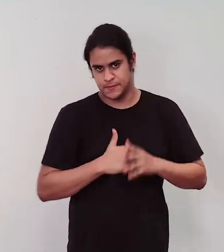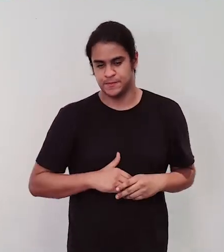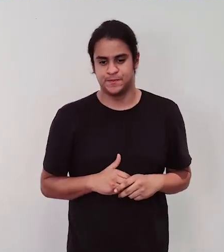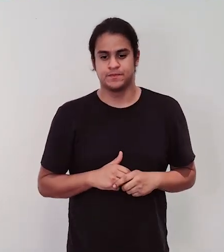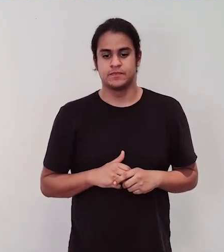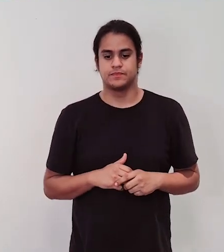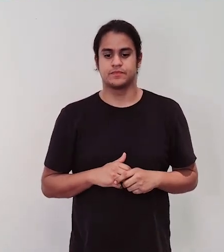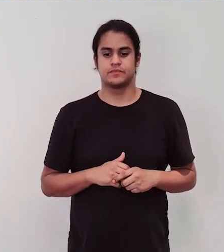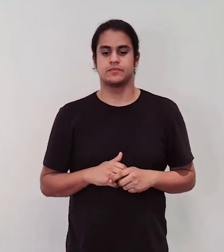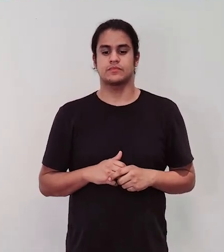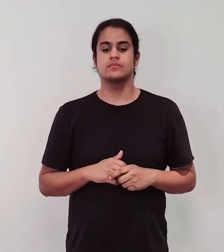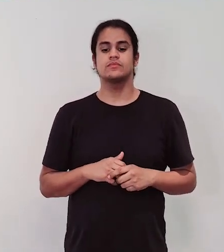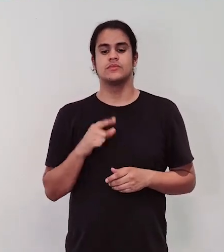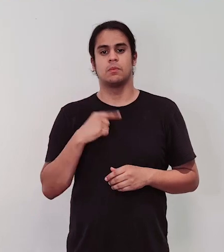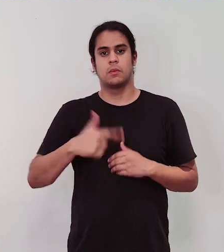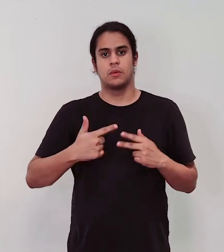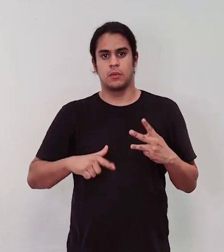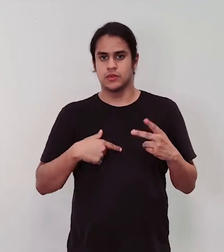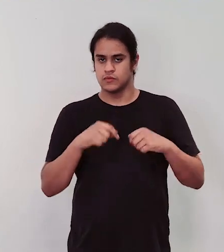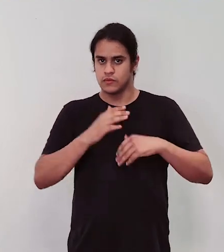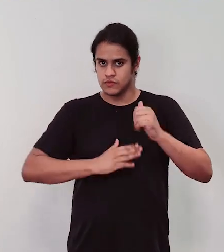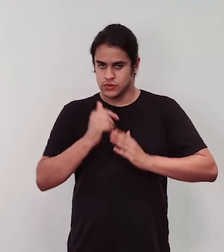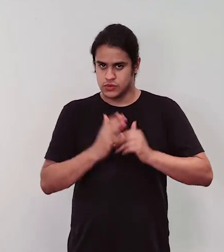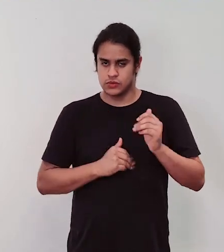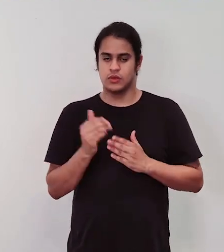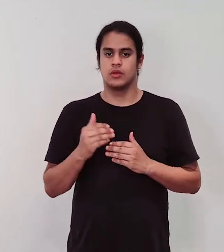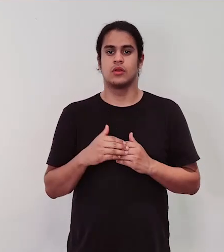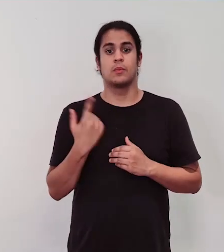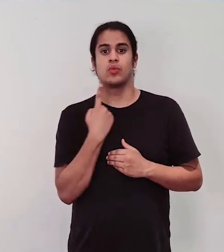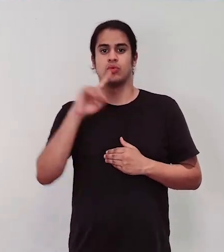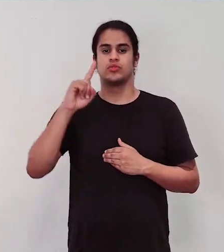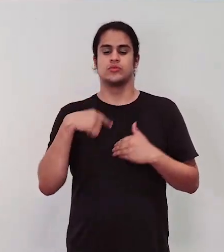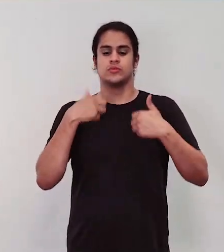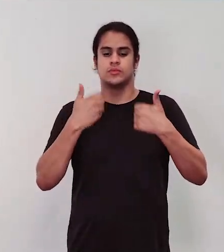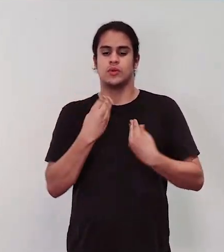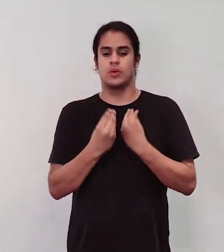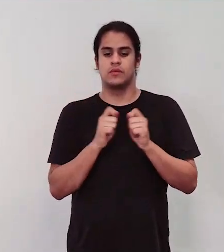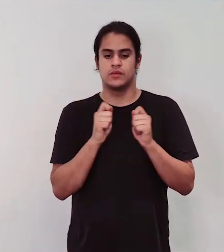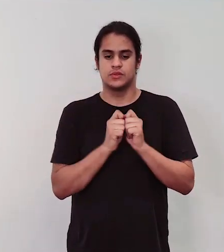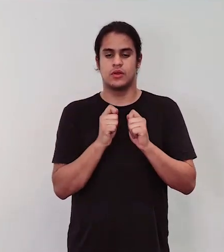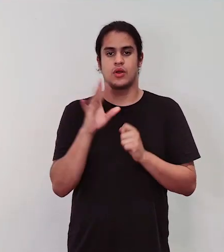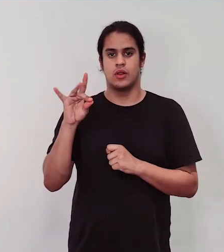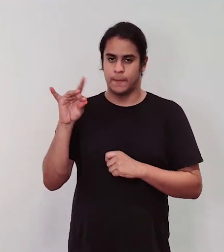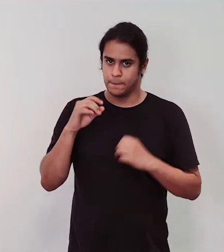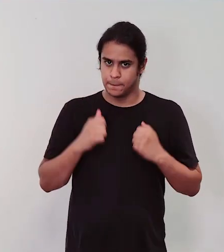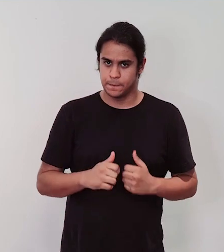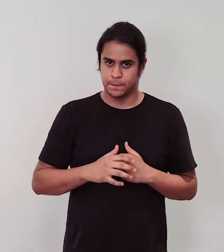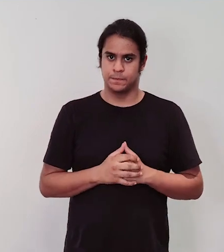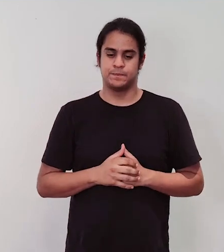então eu vou fazer mais alguns aqui e por último a gente faz a cola eu vou usar o jornal aqui para